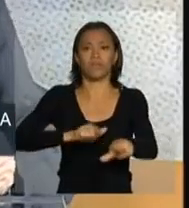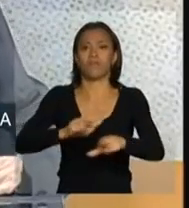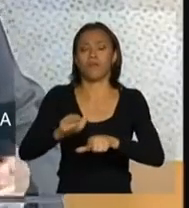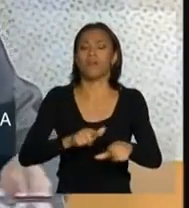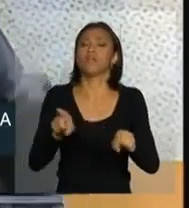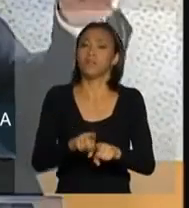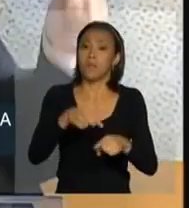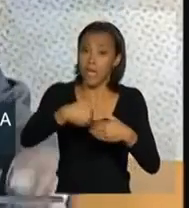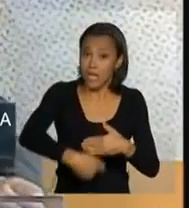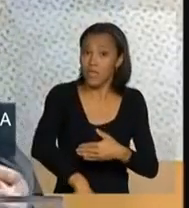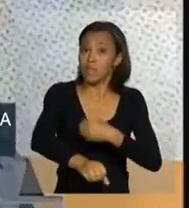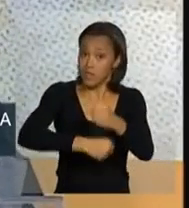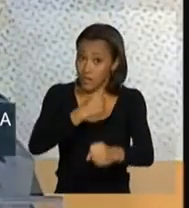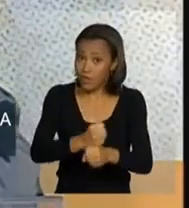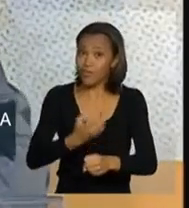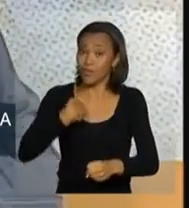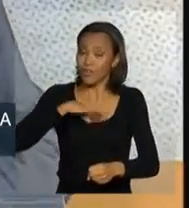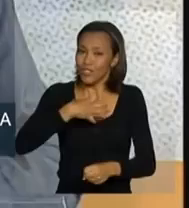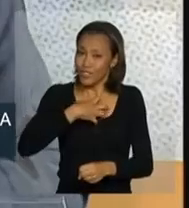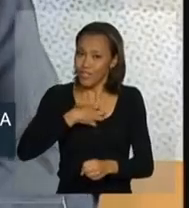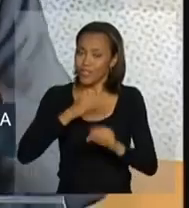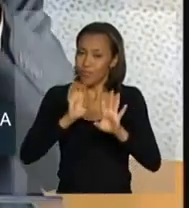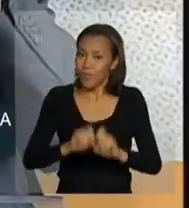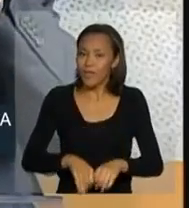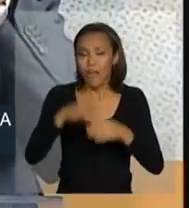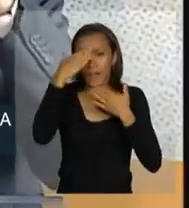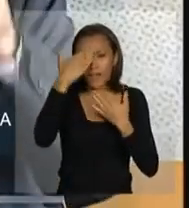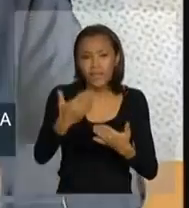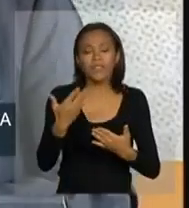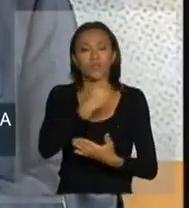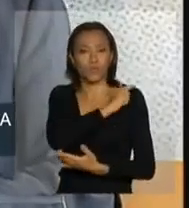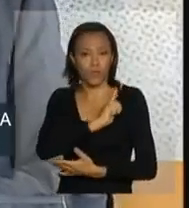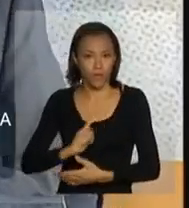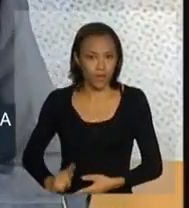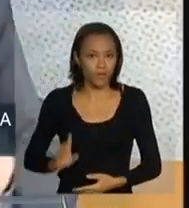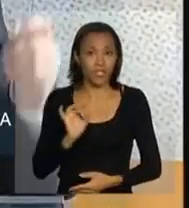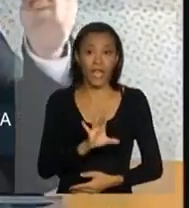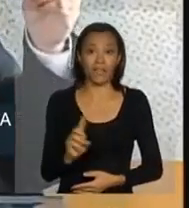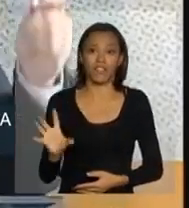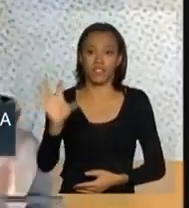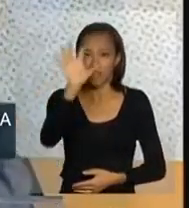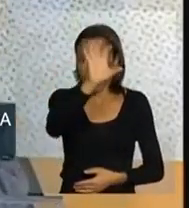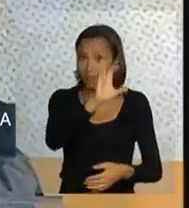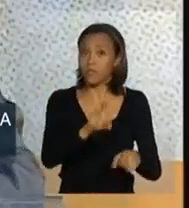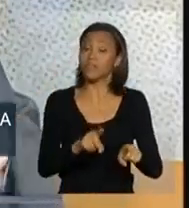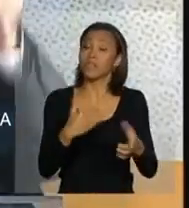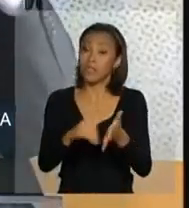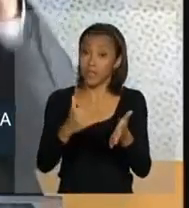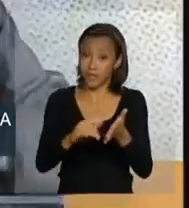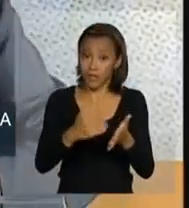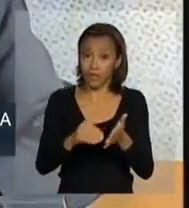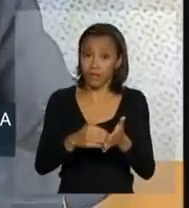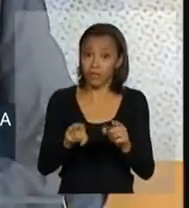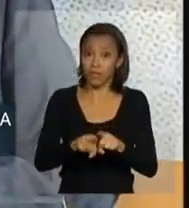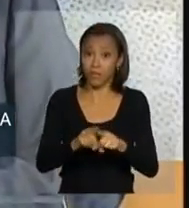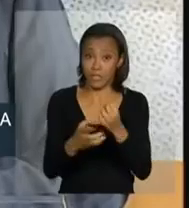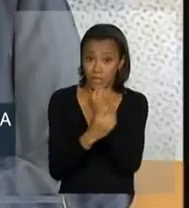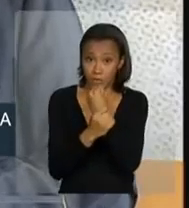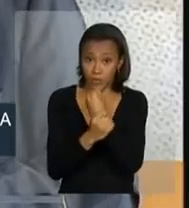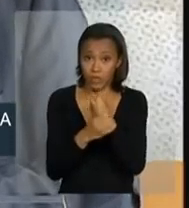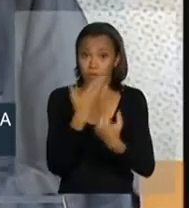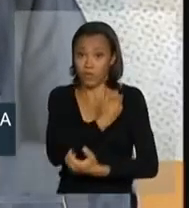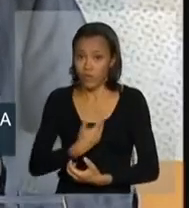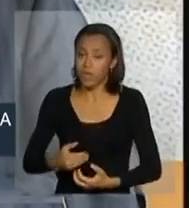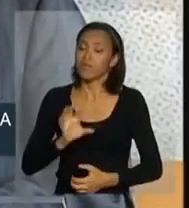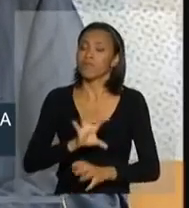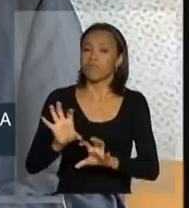ano, também estamos sentindo a mesma sinergia com os Estados. Eu agradeço aos senhores governadores, aos senhores secretários de segurança pública, aos senhores comandantes de